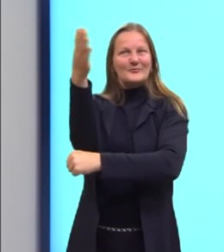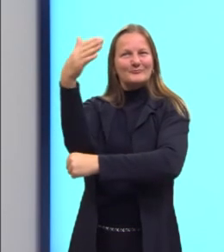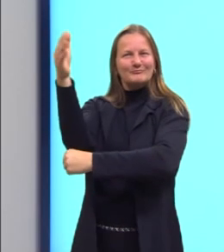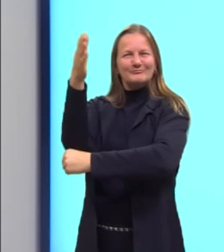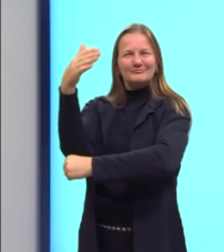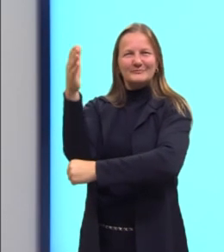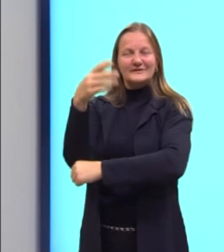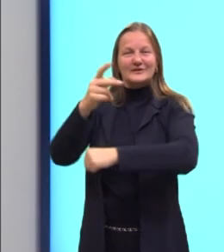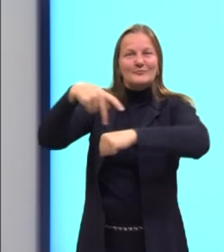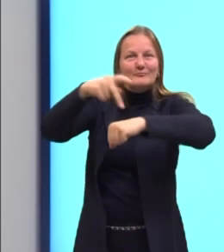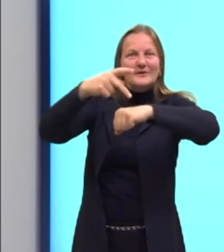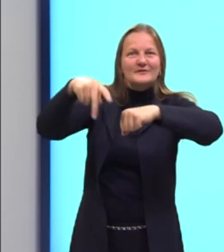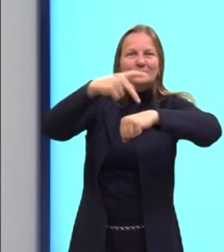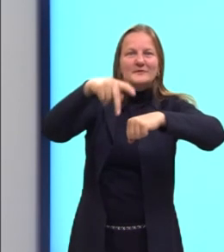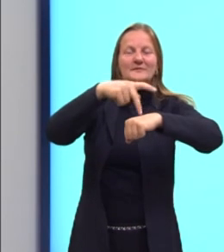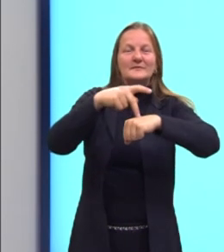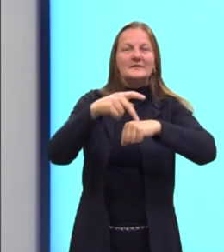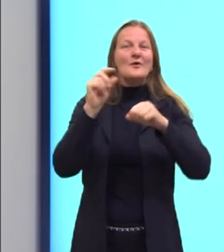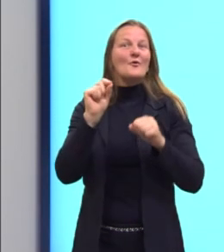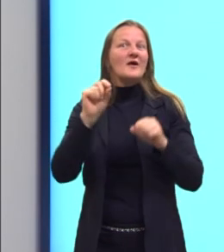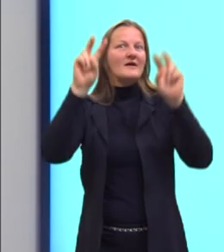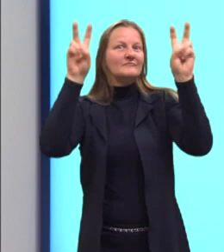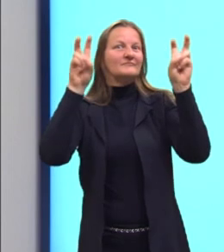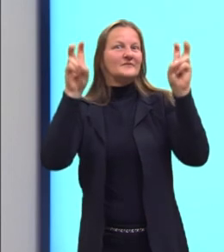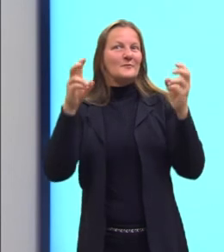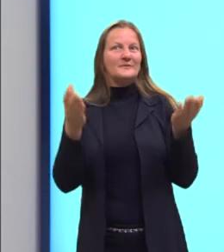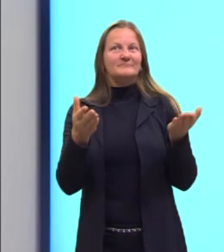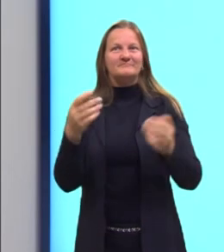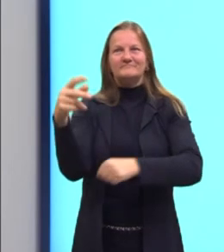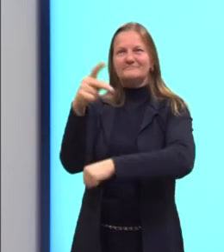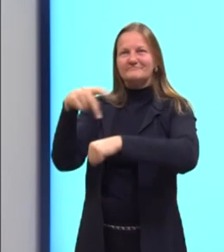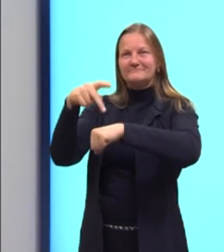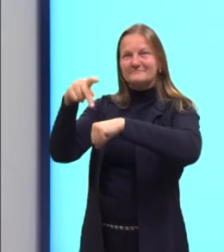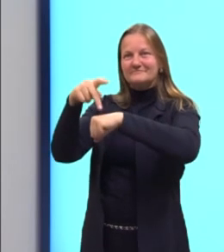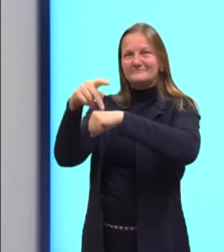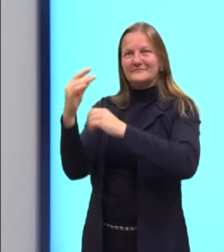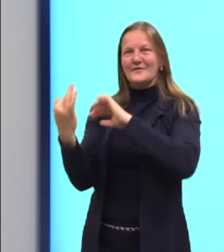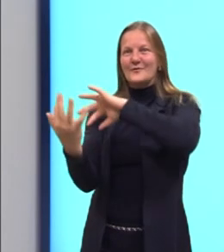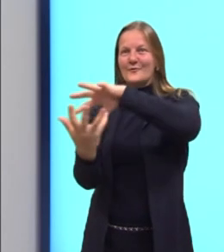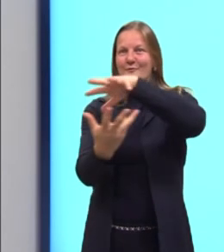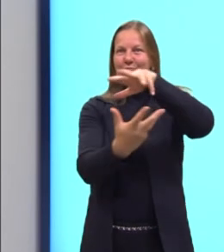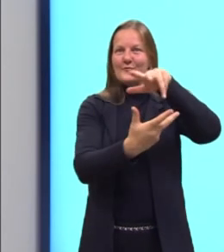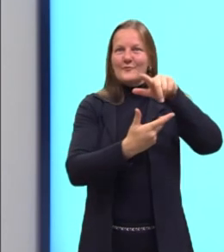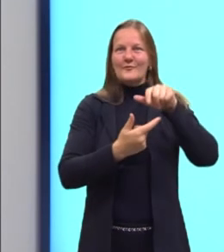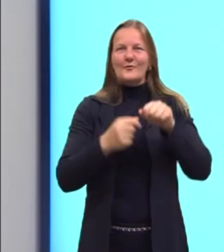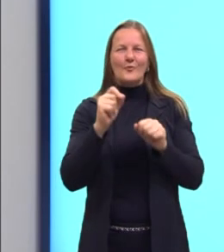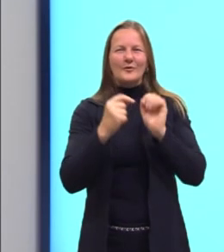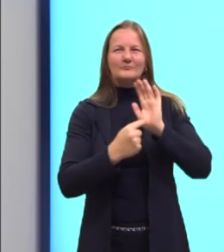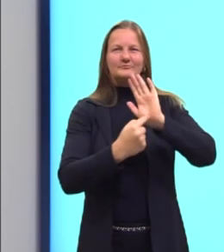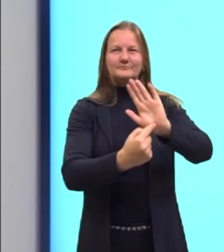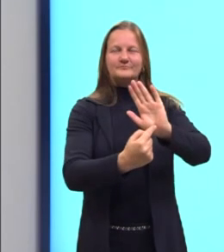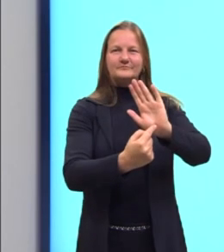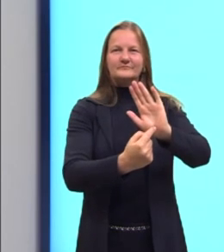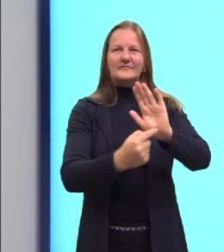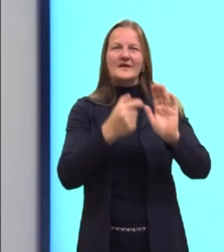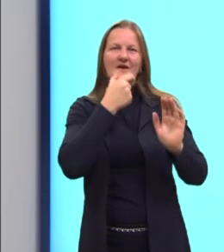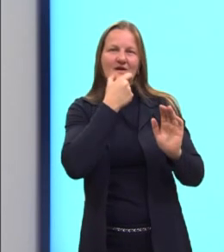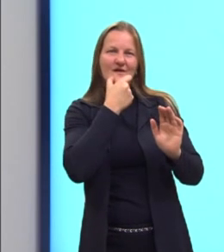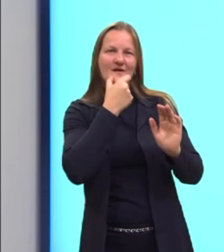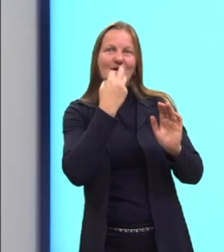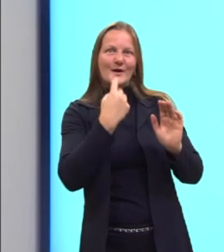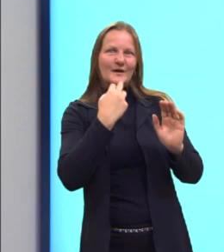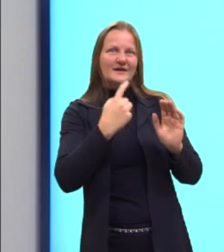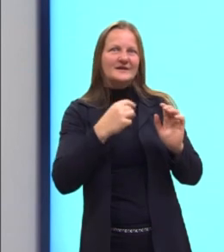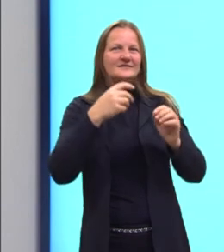iniciar o assunto que eu tenho em seguida. E o que diz aqui? Diz assim, Então, inglês é uma língua